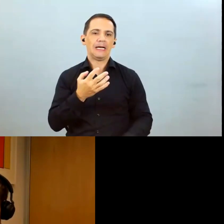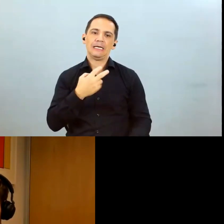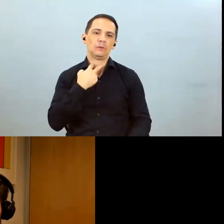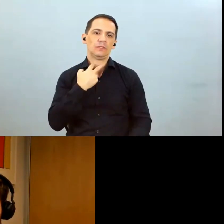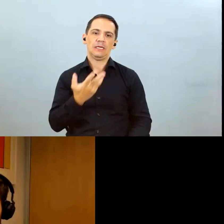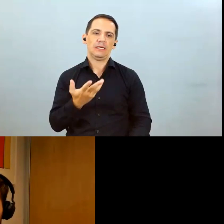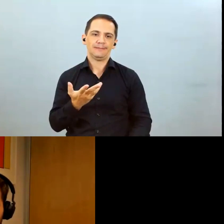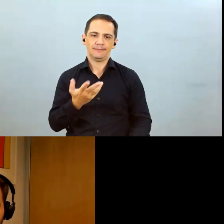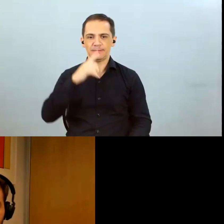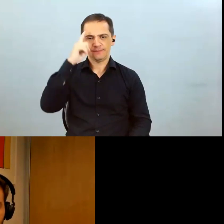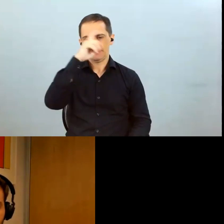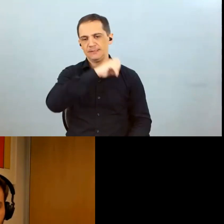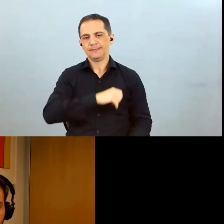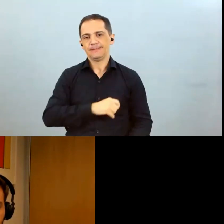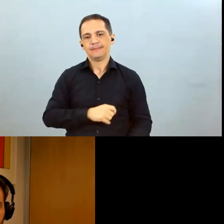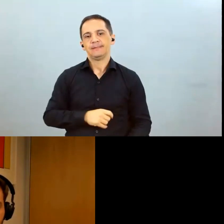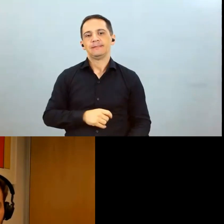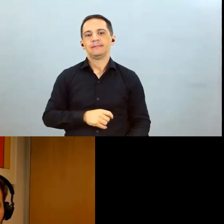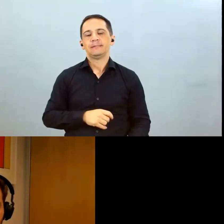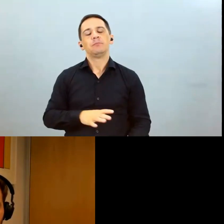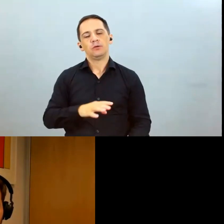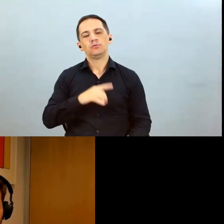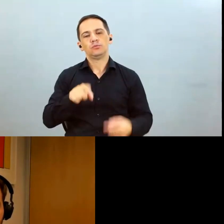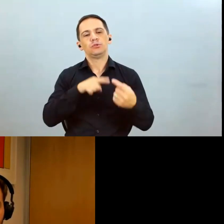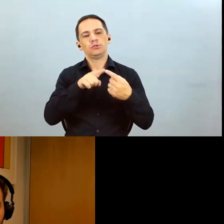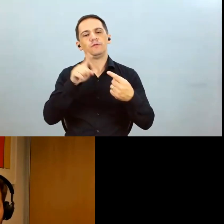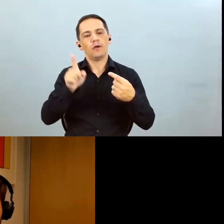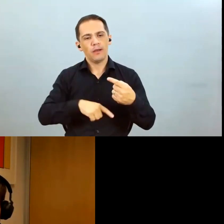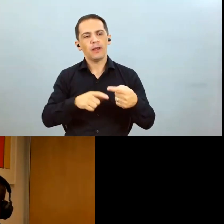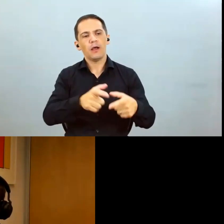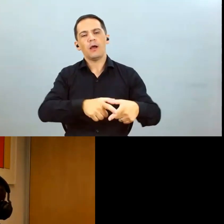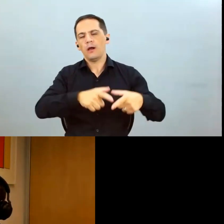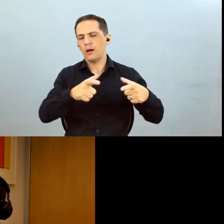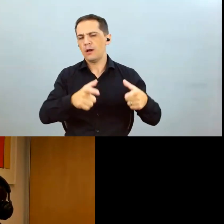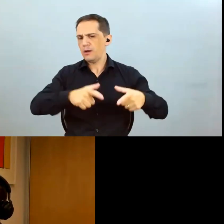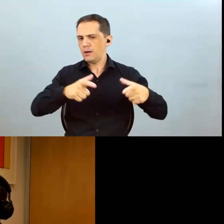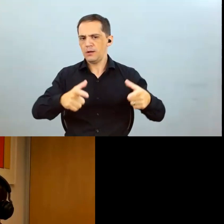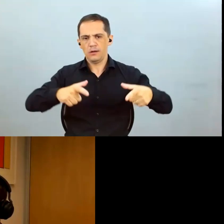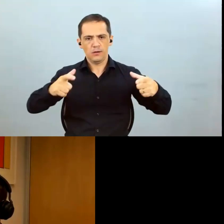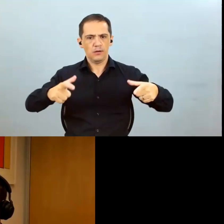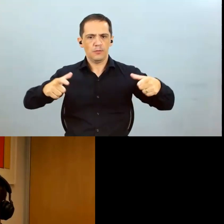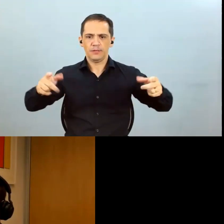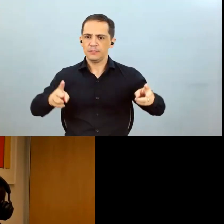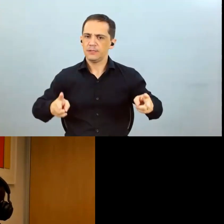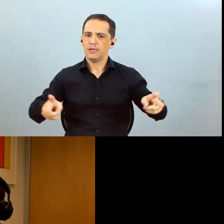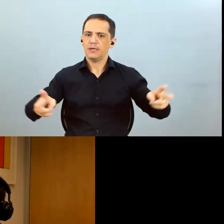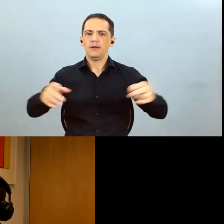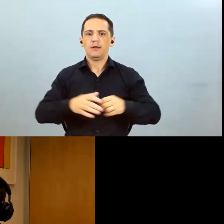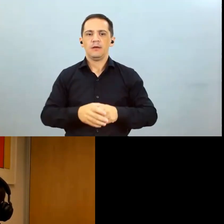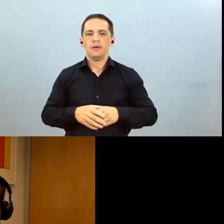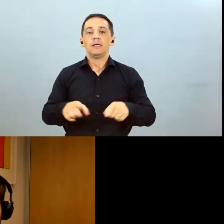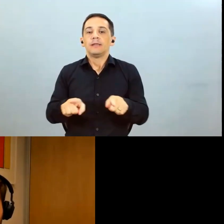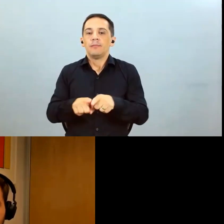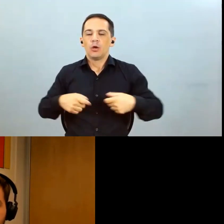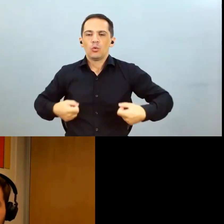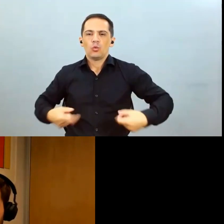mas a ideia da companhia é continuar crescendo as margens apesar da pressão de preço também temos a pressão de custo então eu não vejo